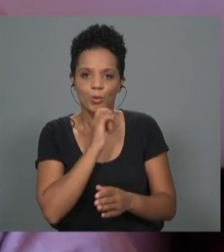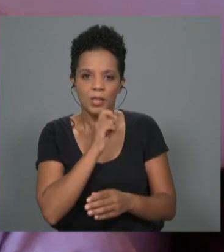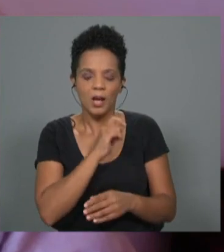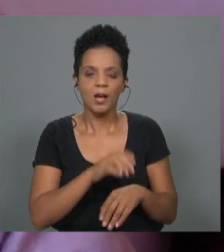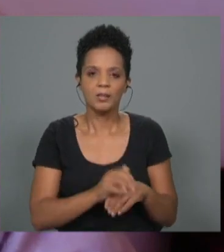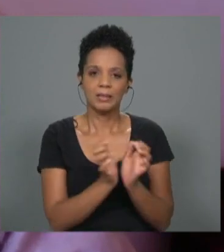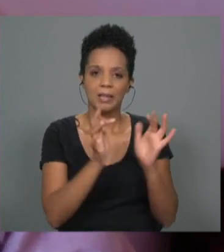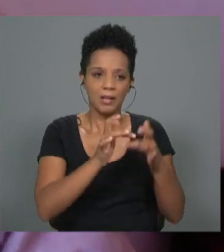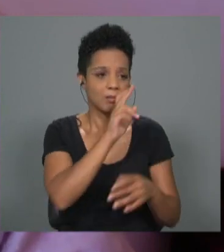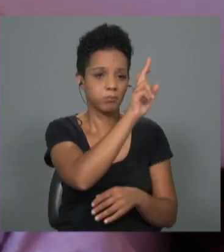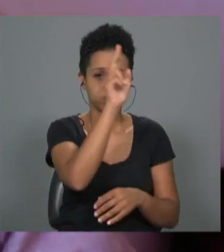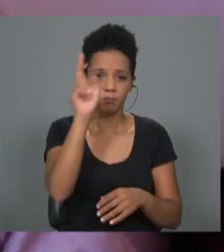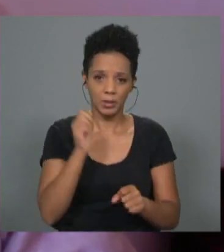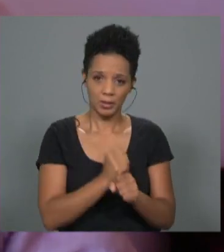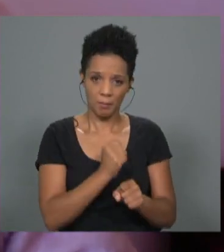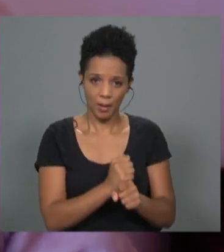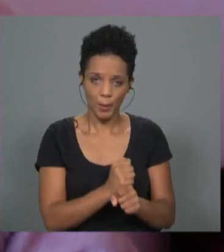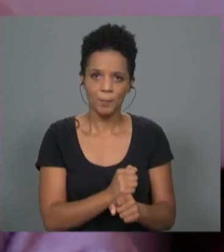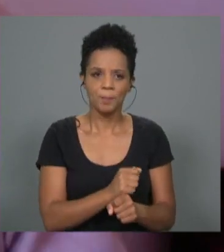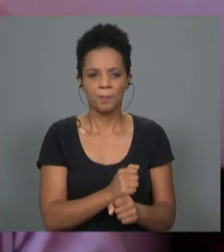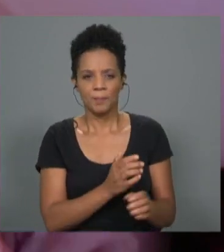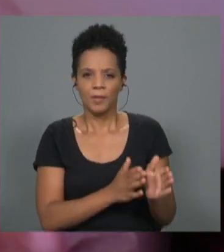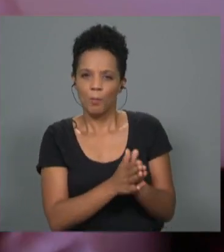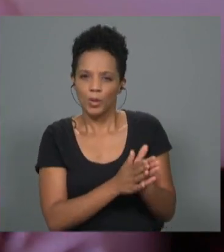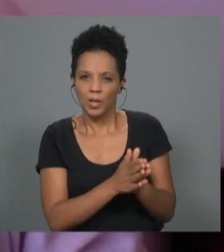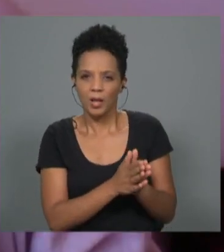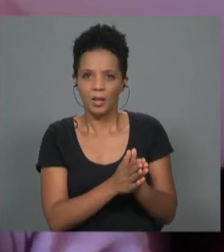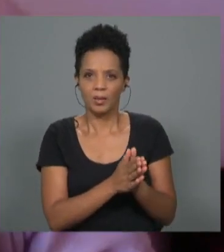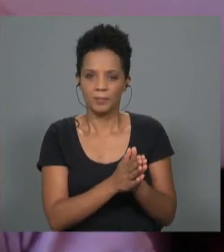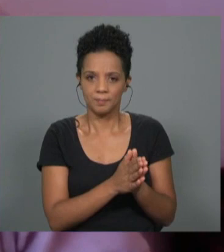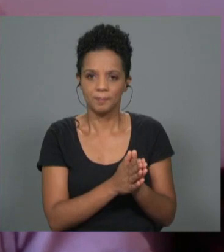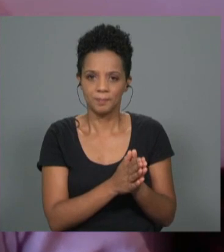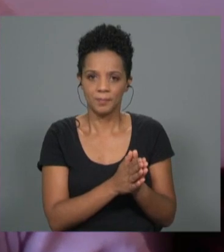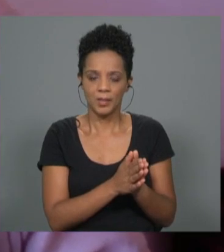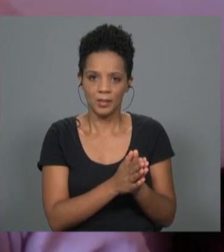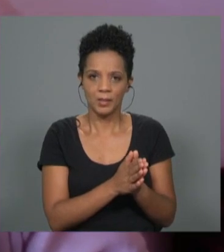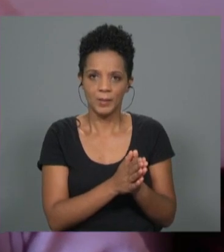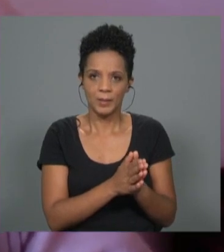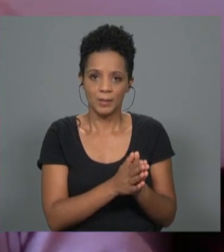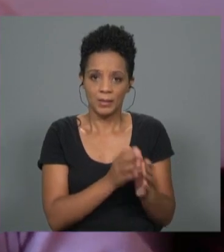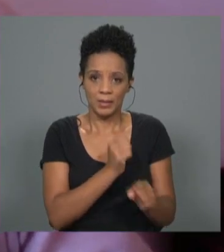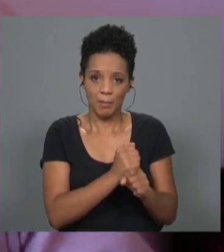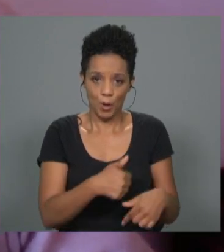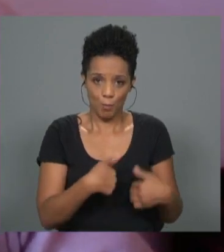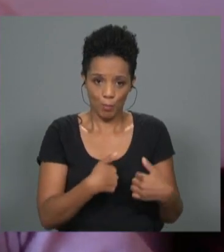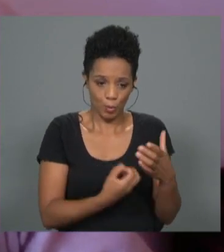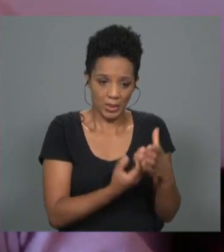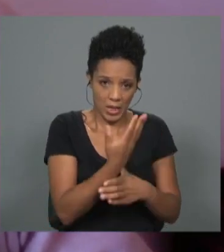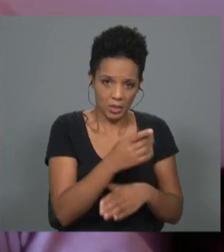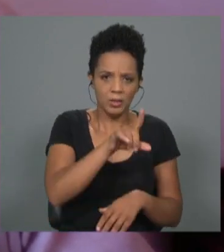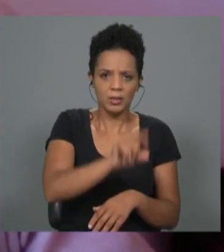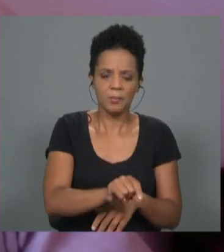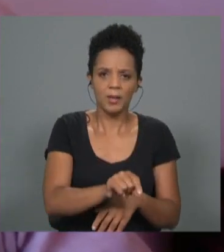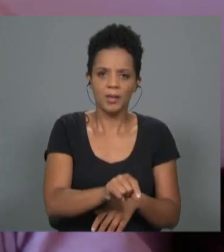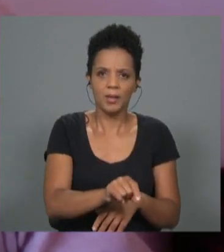digitais. uma oportunidade também, não só de criar o meu próprio trabalho, mas uma oportunidade de